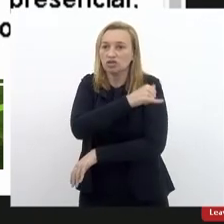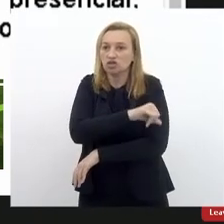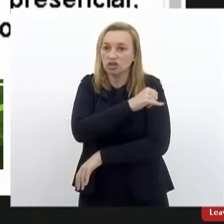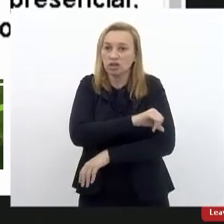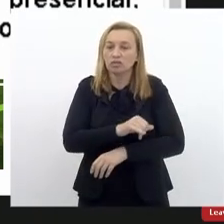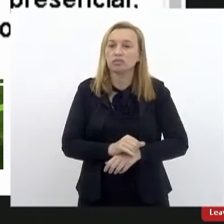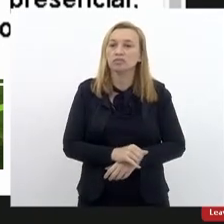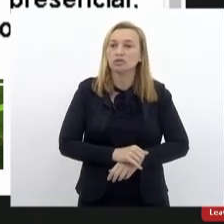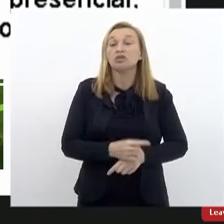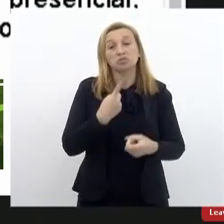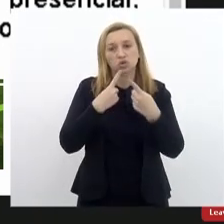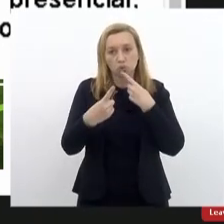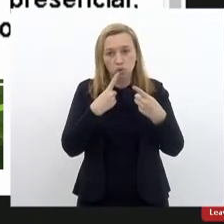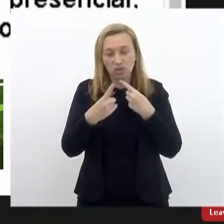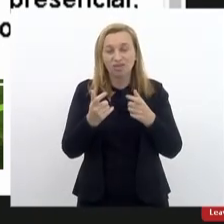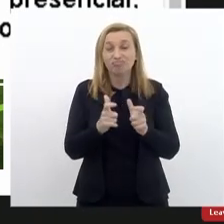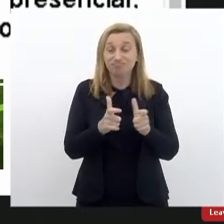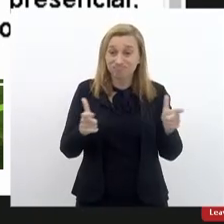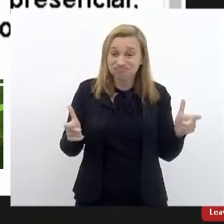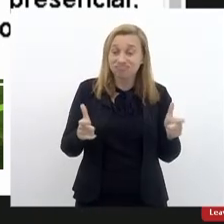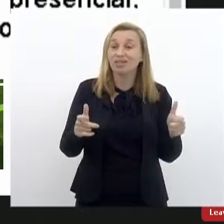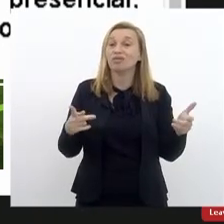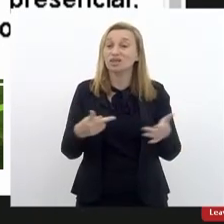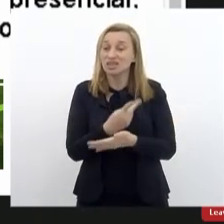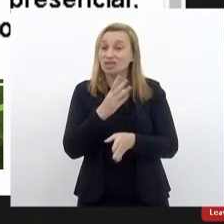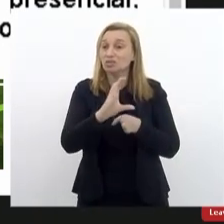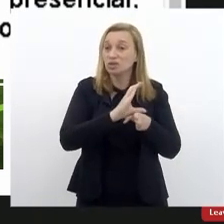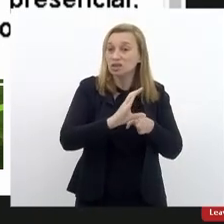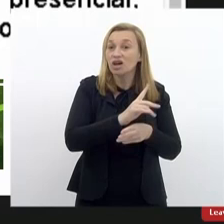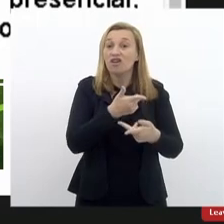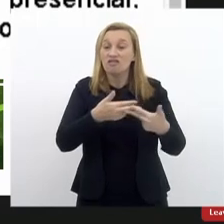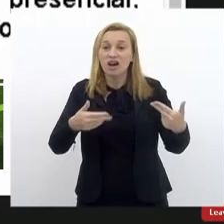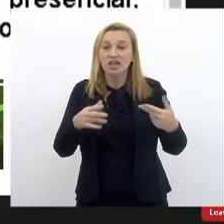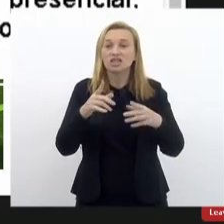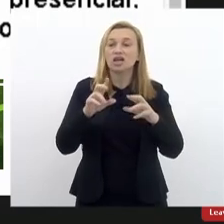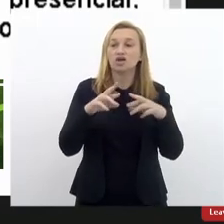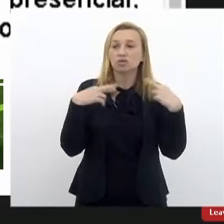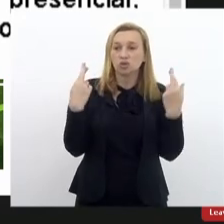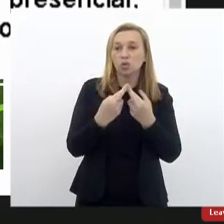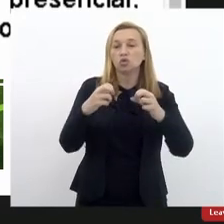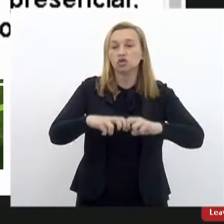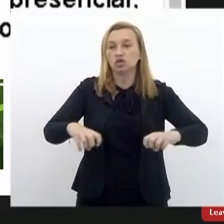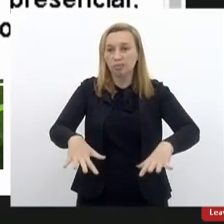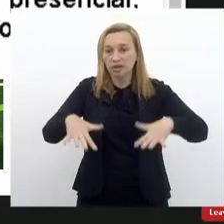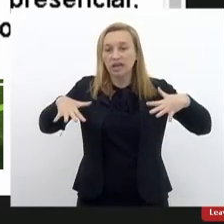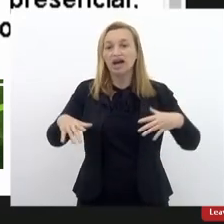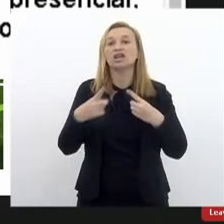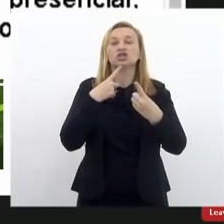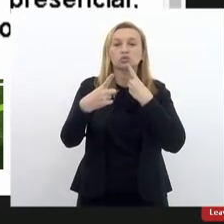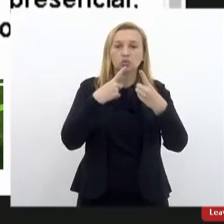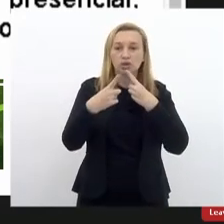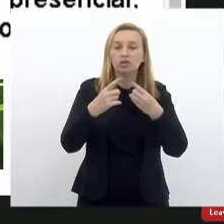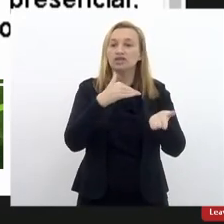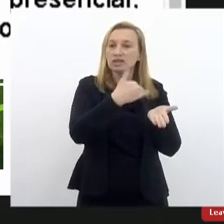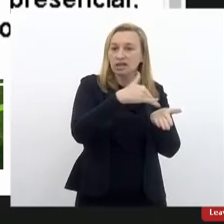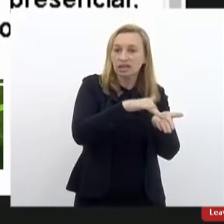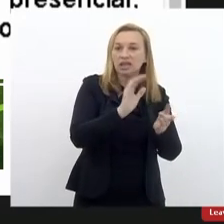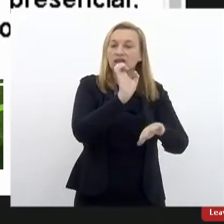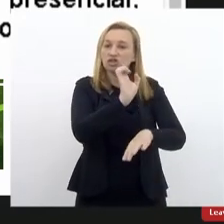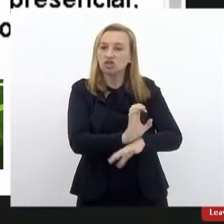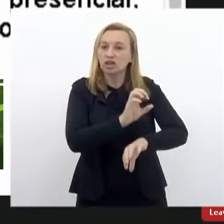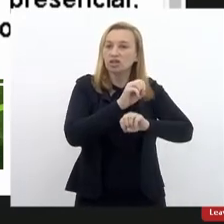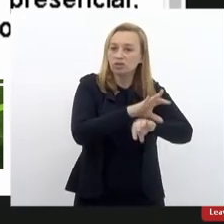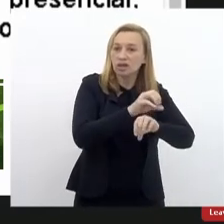uma discussão muito intensa que ocorreu no Conselho, com várias reuniões plenárias, muito debate entre a Secretaria de Estado de